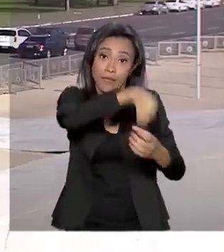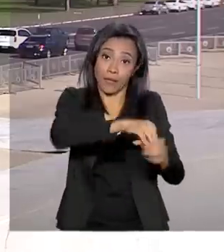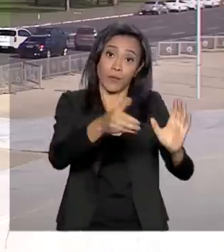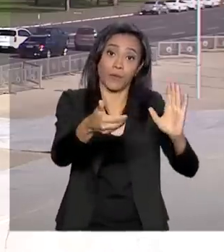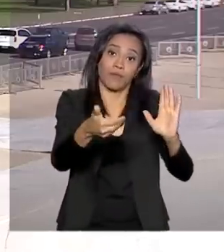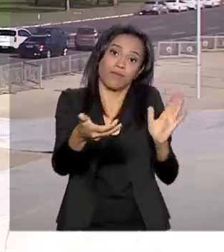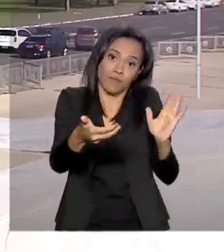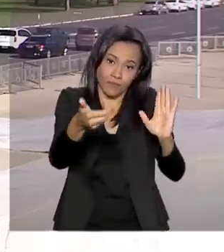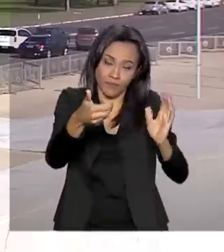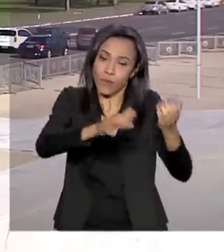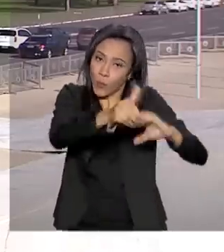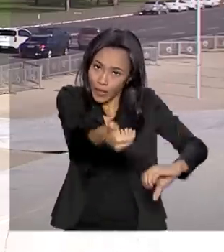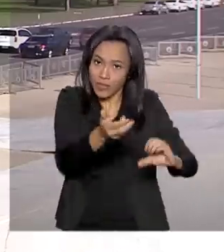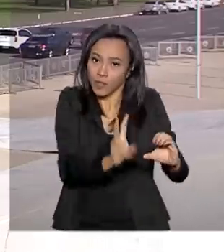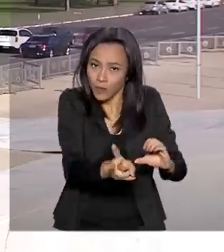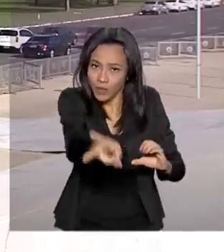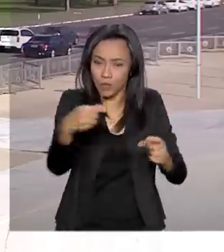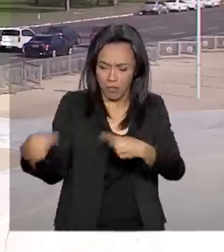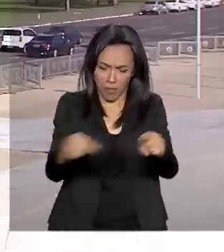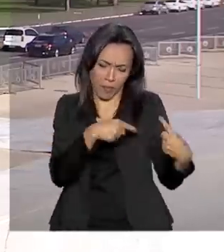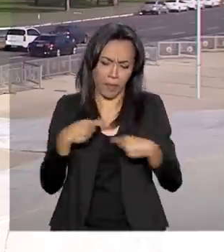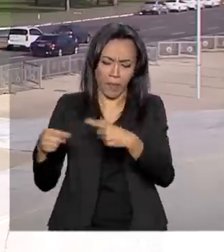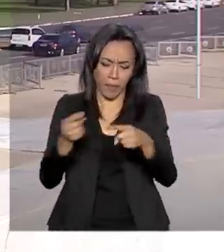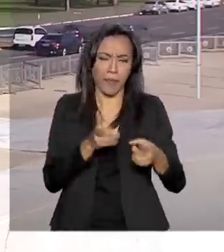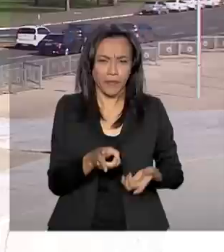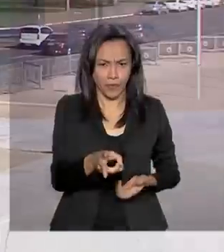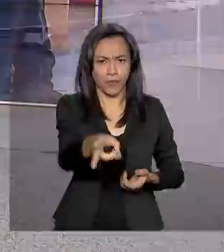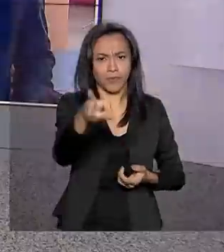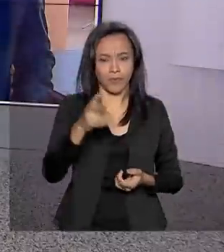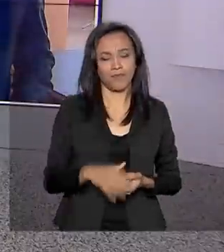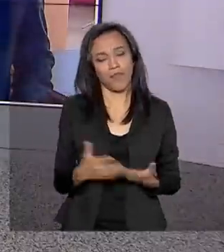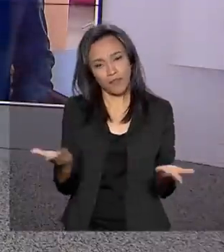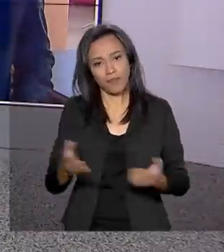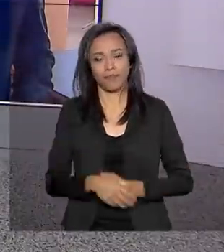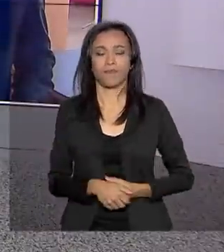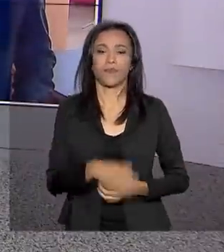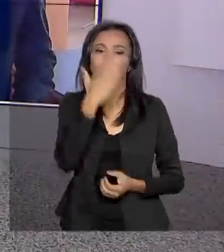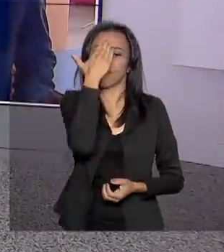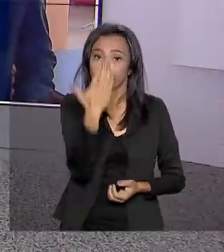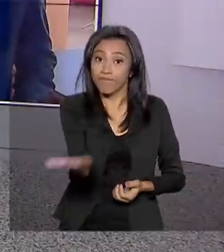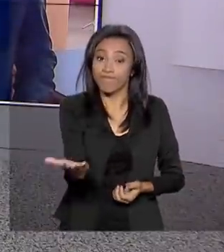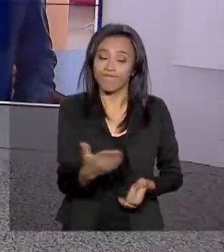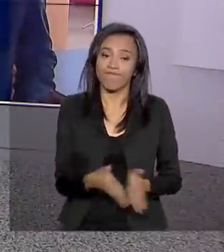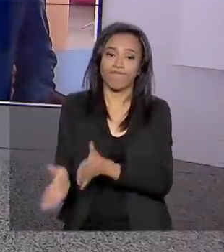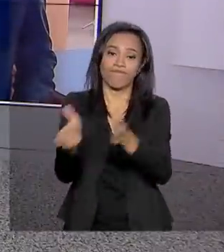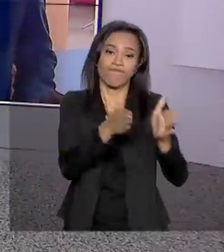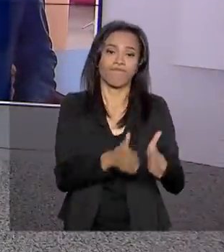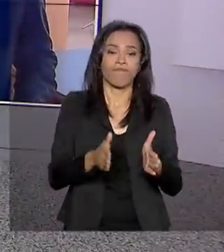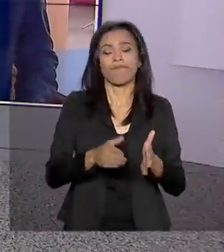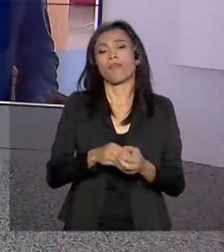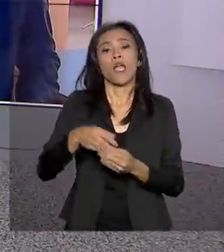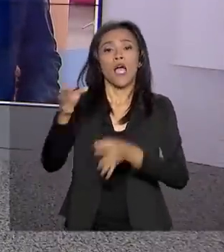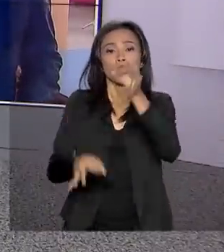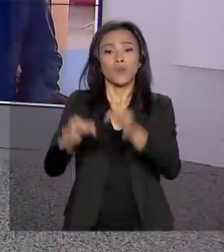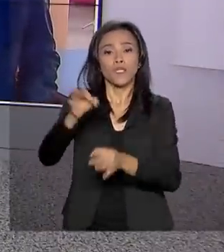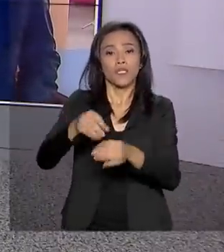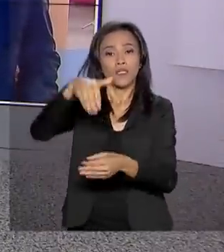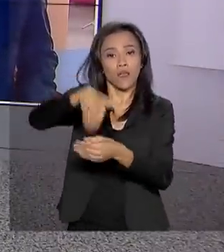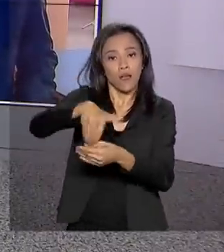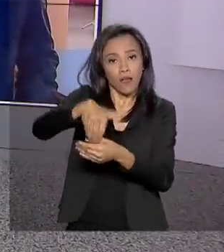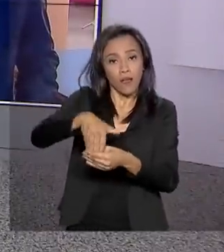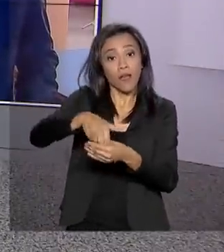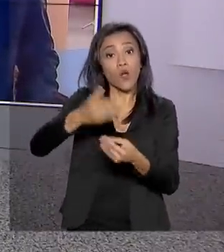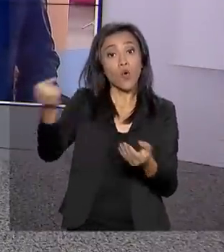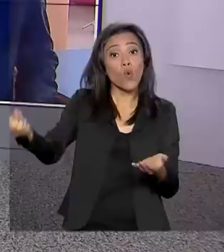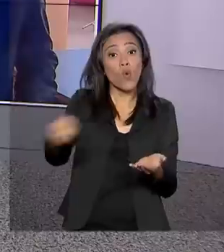firmes aí nos bastidores. É isso, Carla, volto com você. Obrigada, Selma. A Justiça Eleitoral começou a nova etapa do